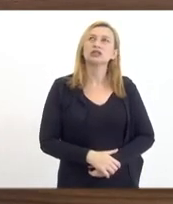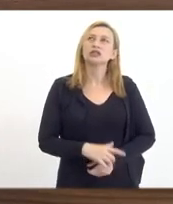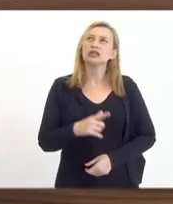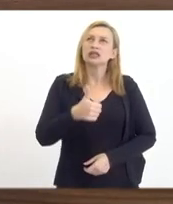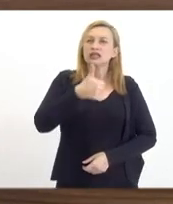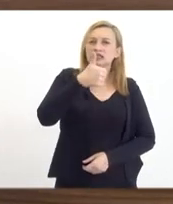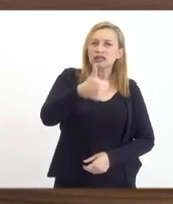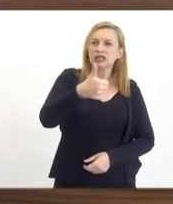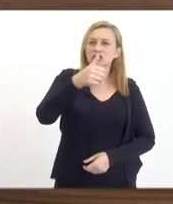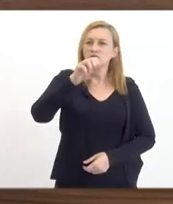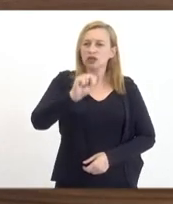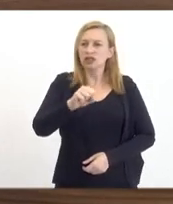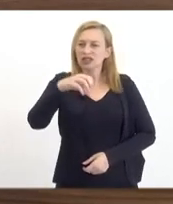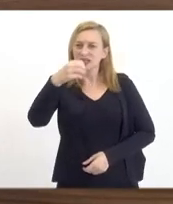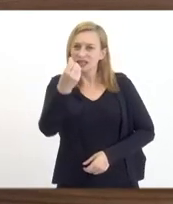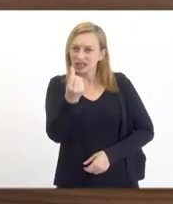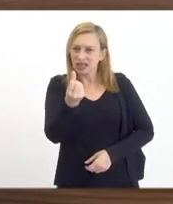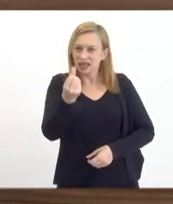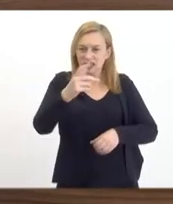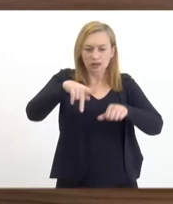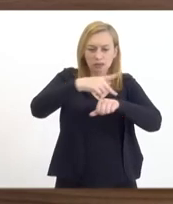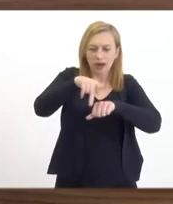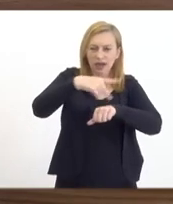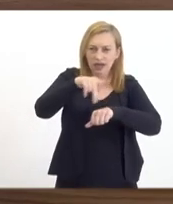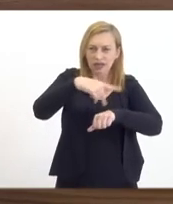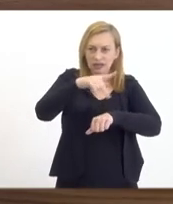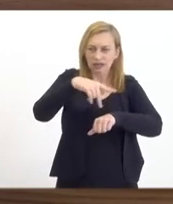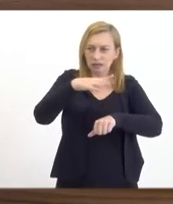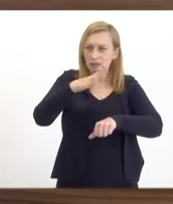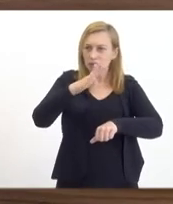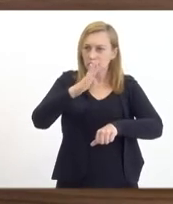tinha 186 países mais burocráticos,